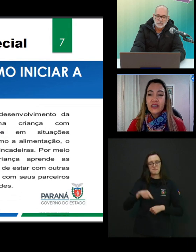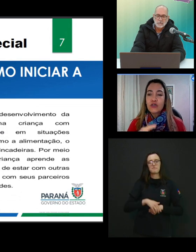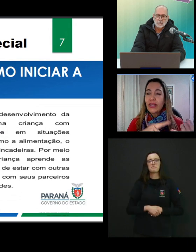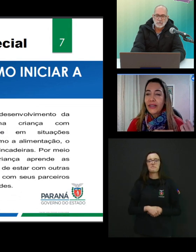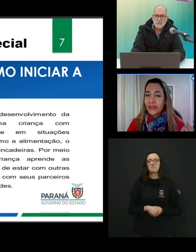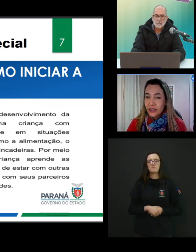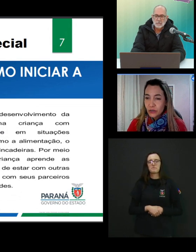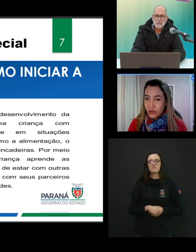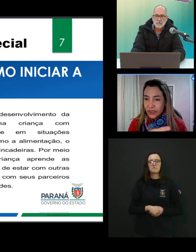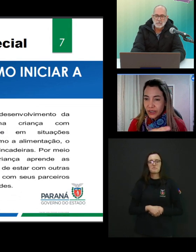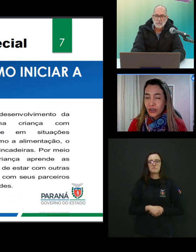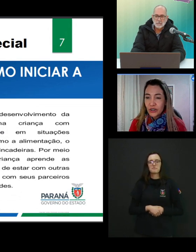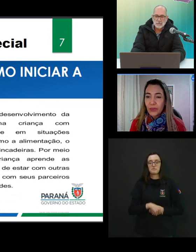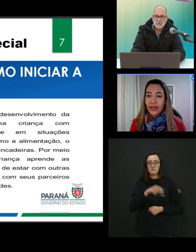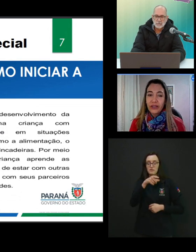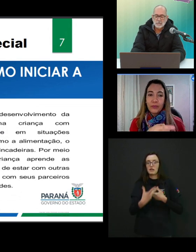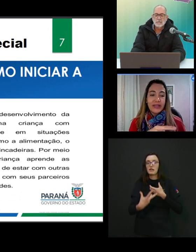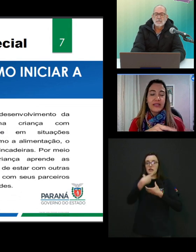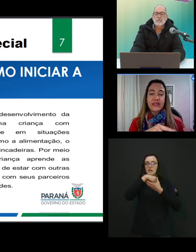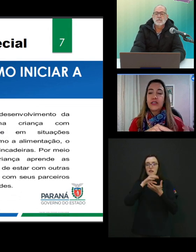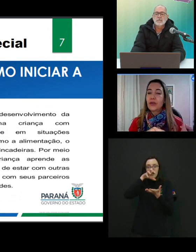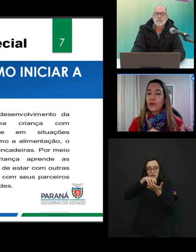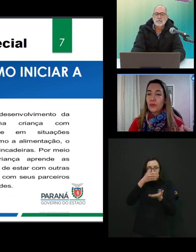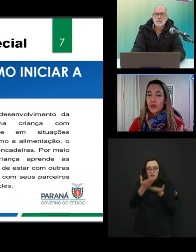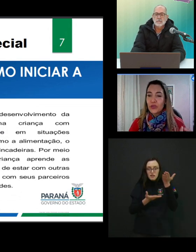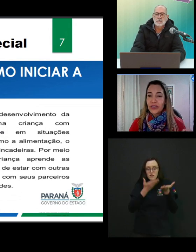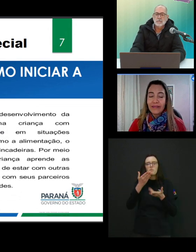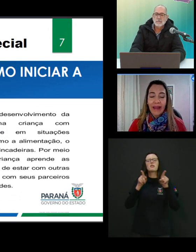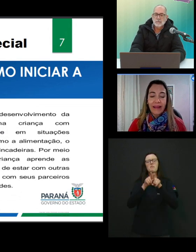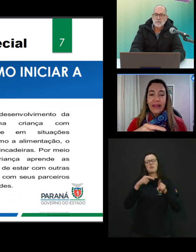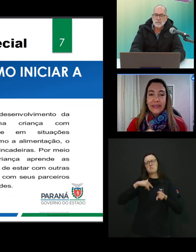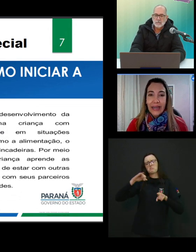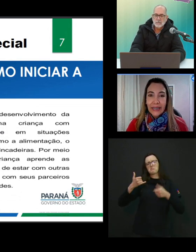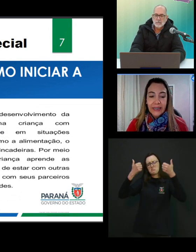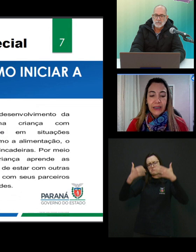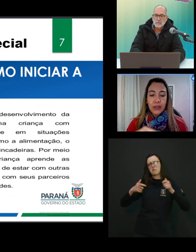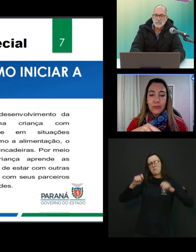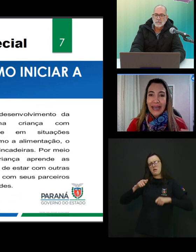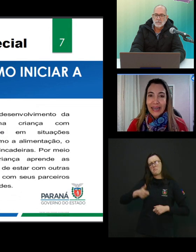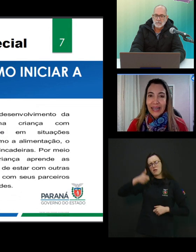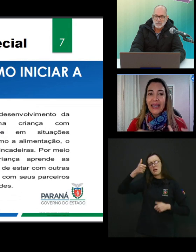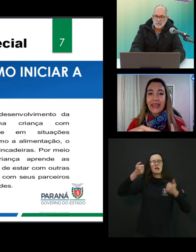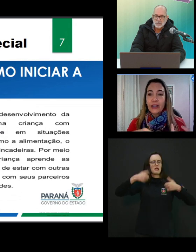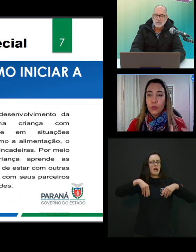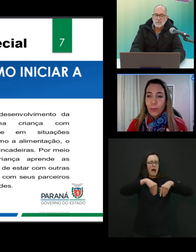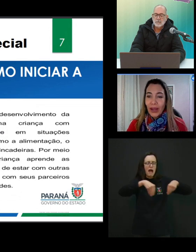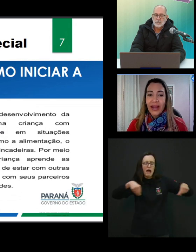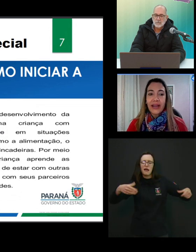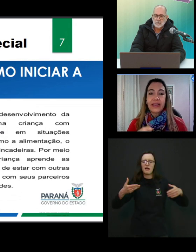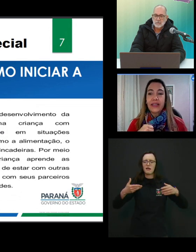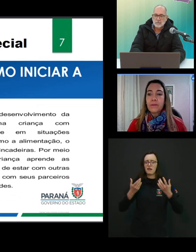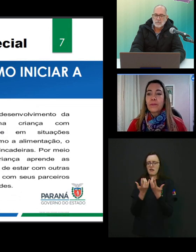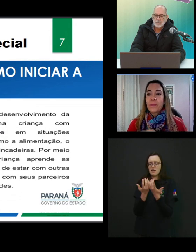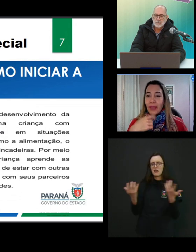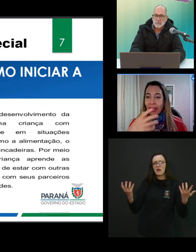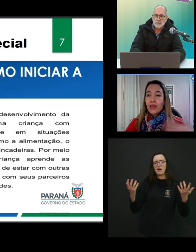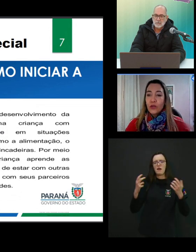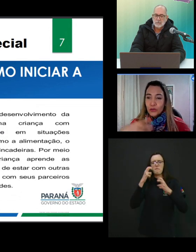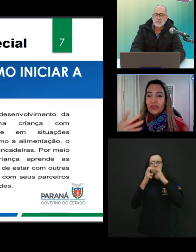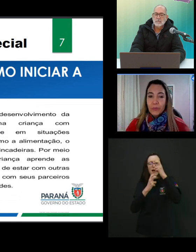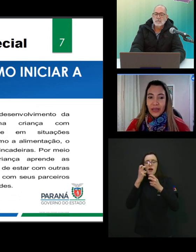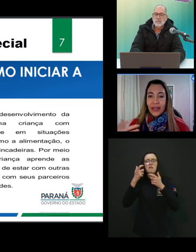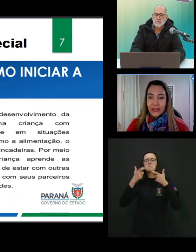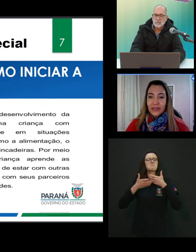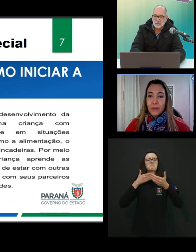Isso ali dentro do centro de atendimento, mas assim eu também posso sentar na grama, na areia, no parque, em